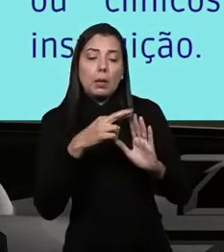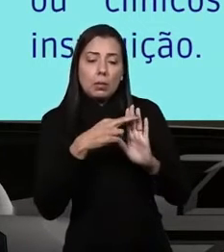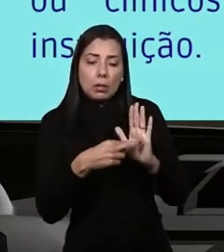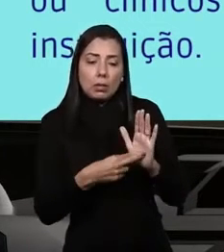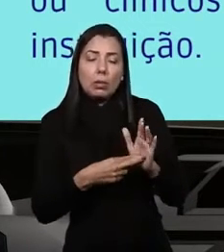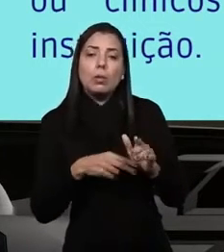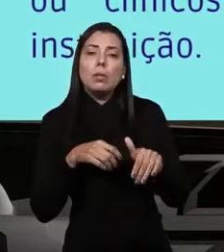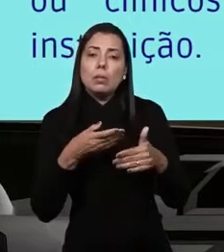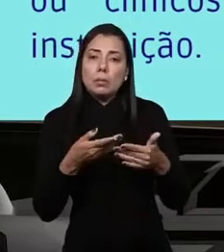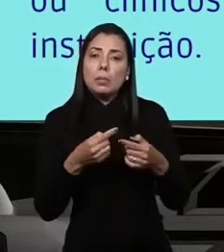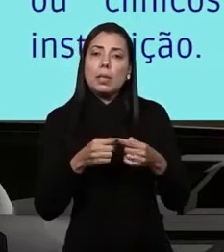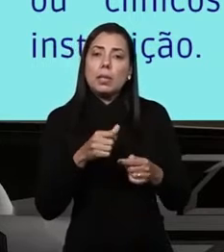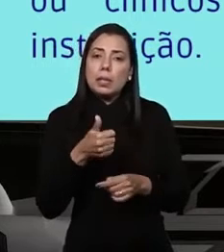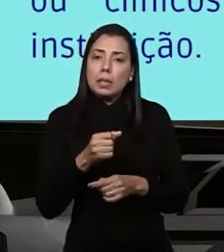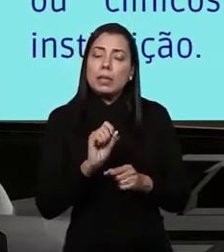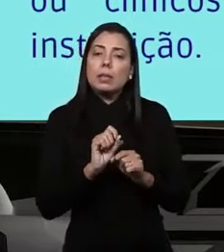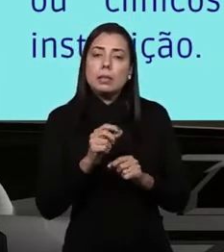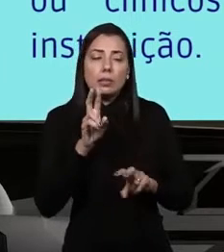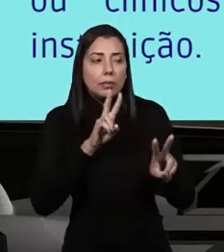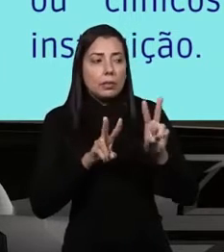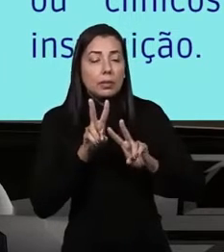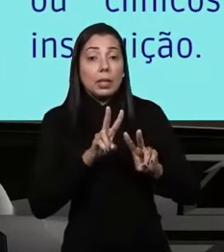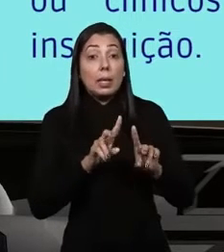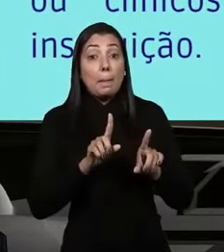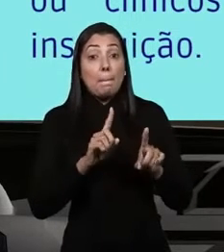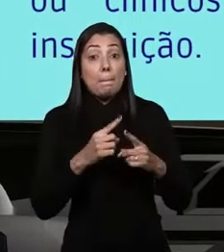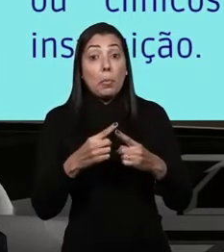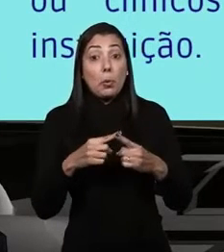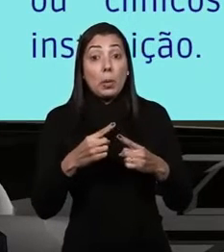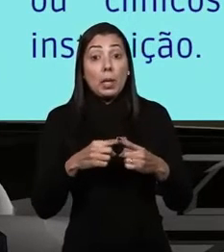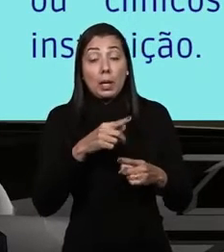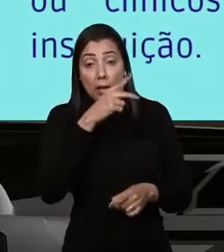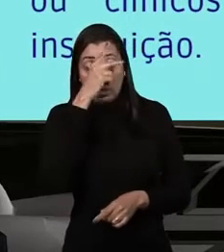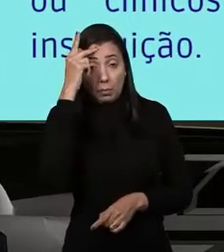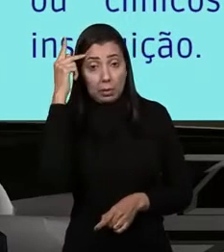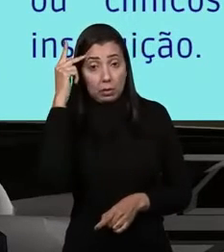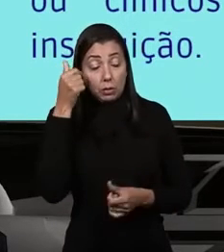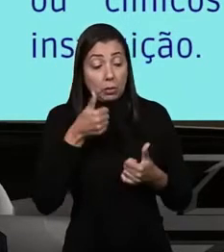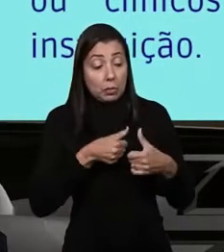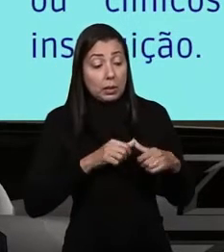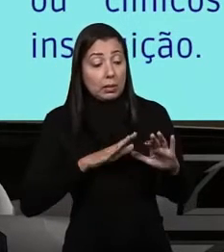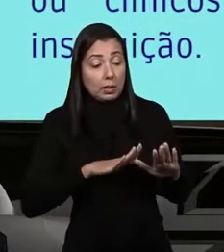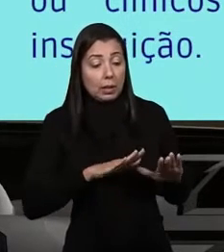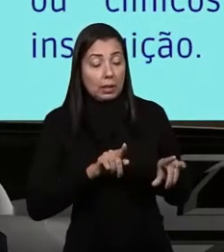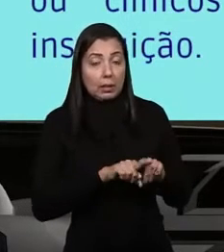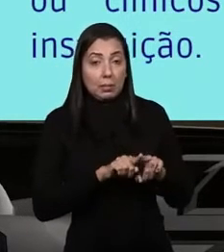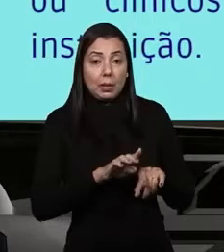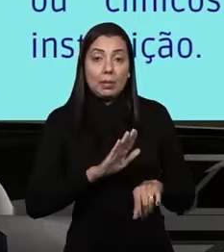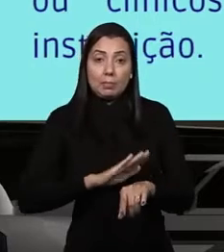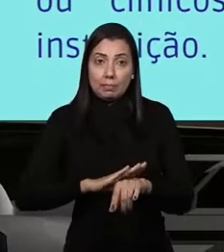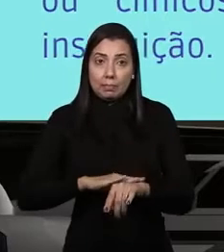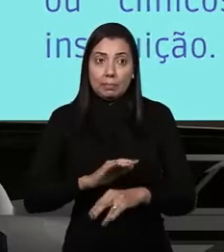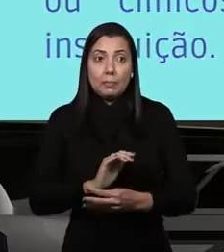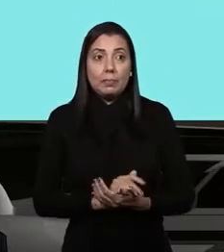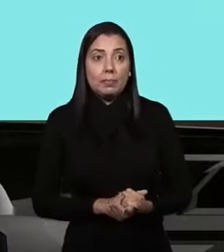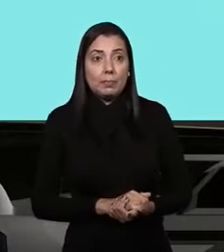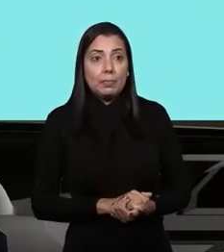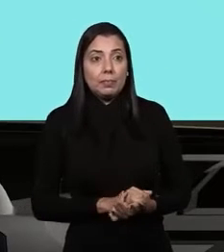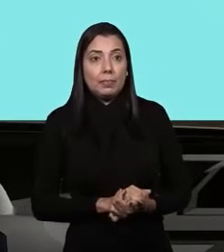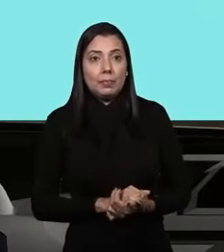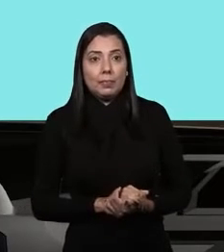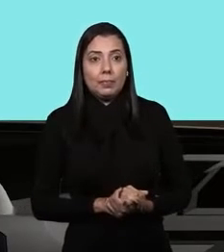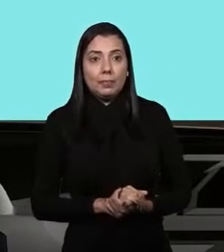o enfermeiro regulador pudesse enxergar por que o paciente está além do tempo. Então,